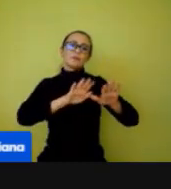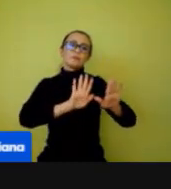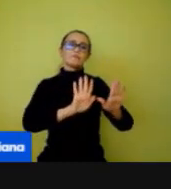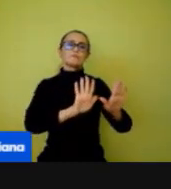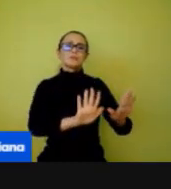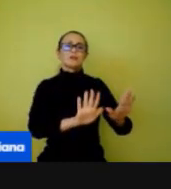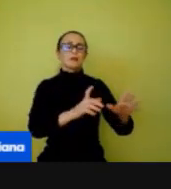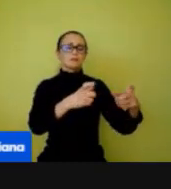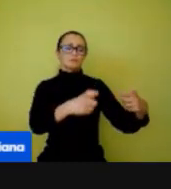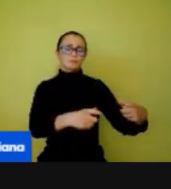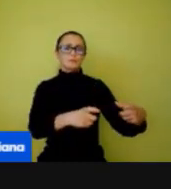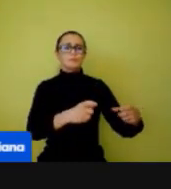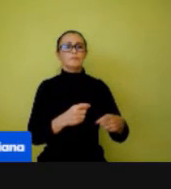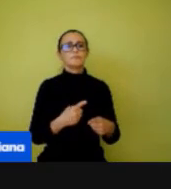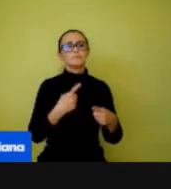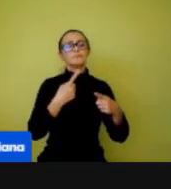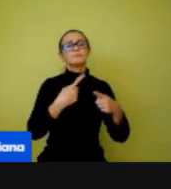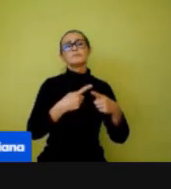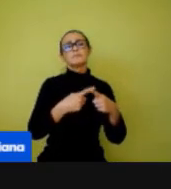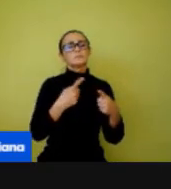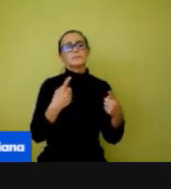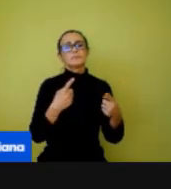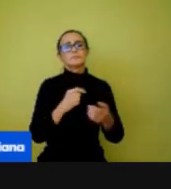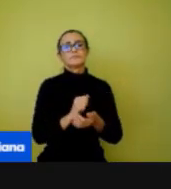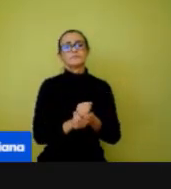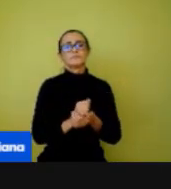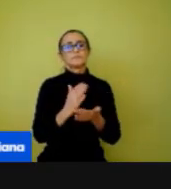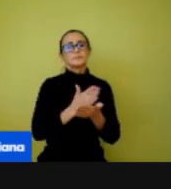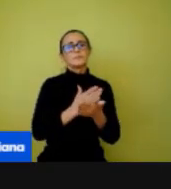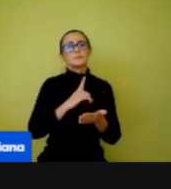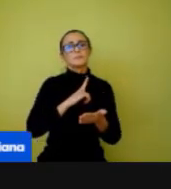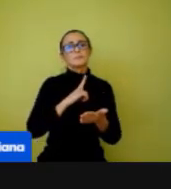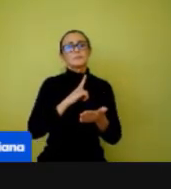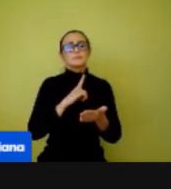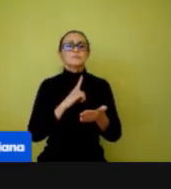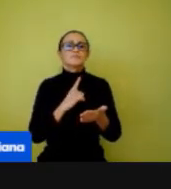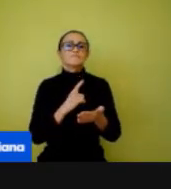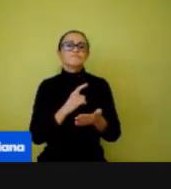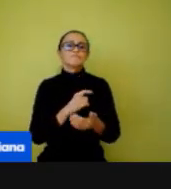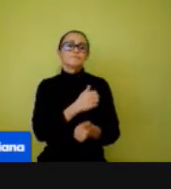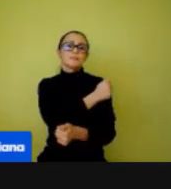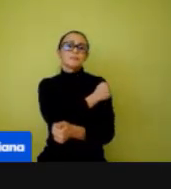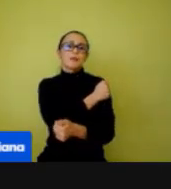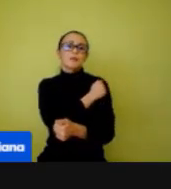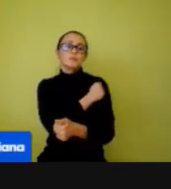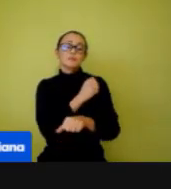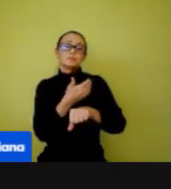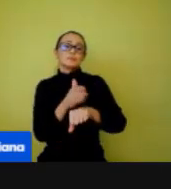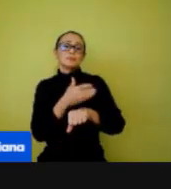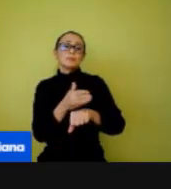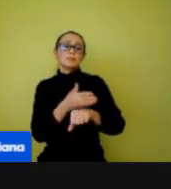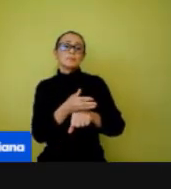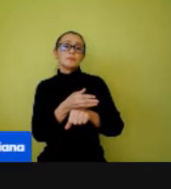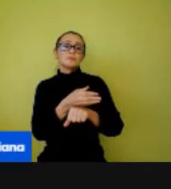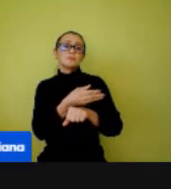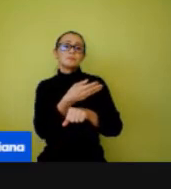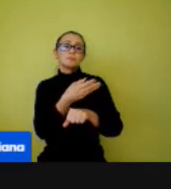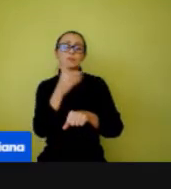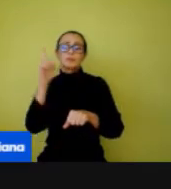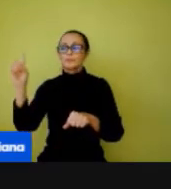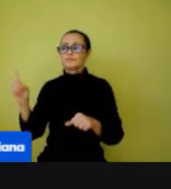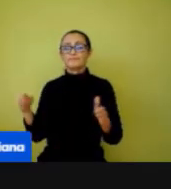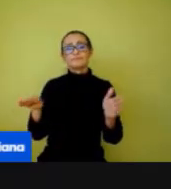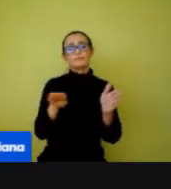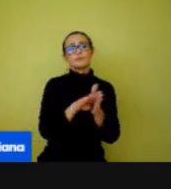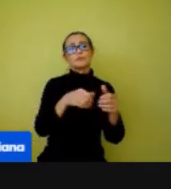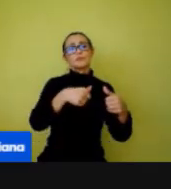Por que a gente está falando isso? Às vezes tem aluno de treinamento que chega e fica lá na quadra. Às vezes pai